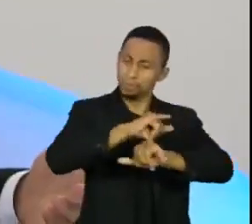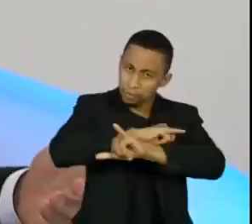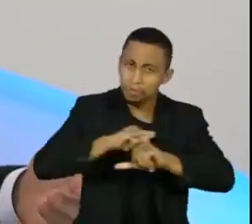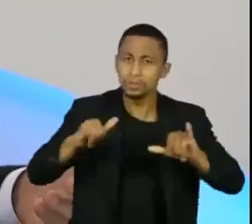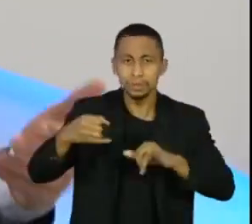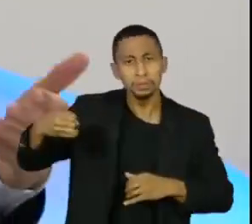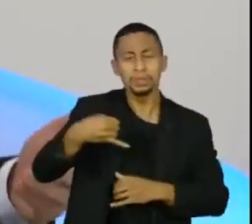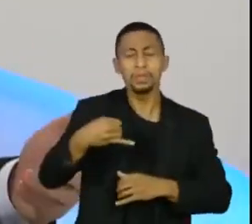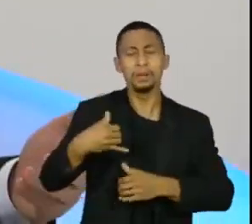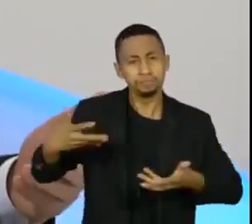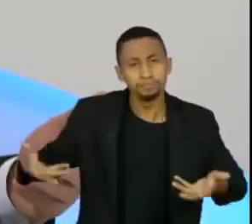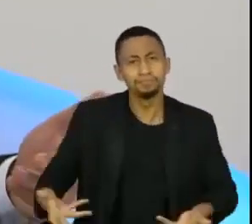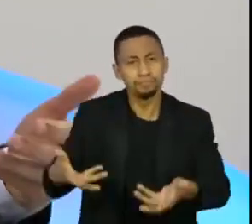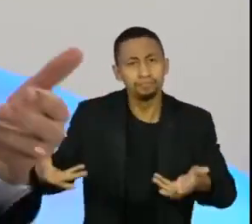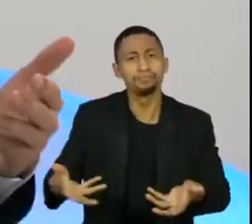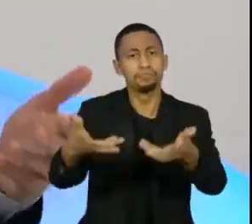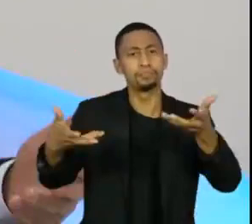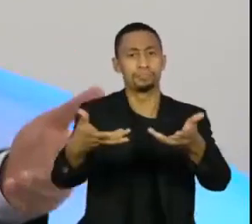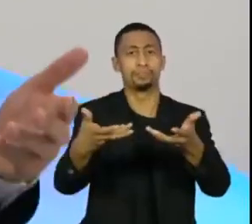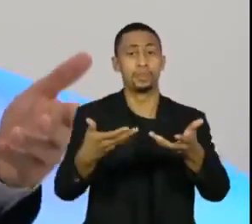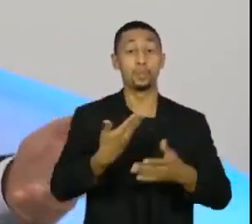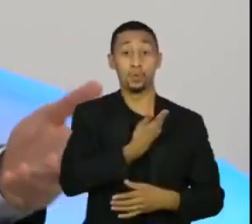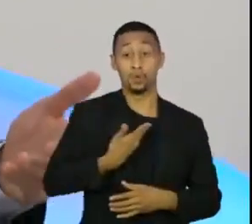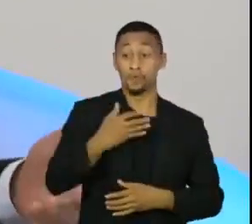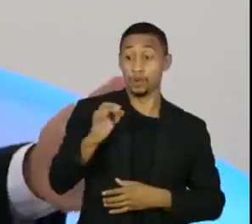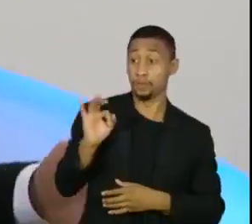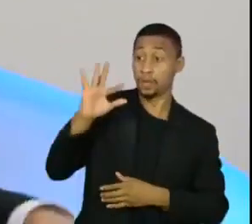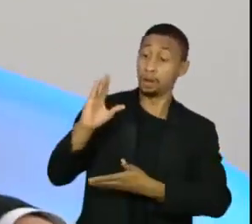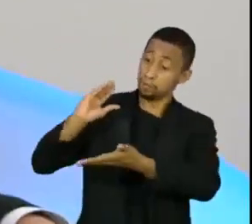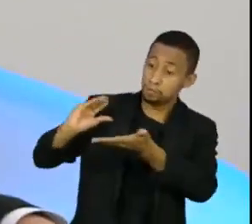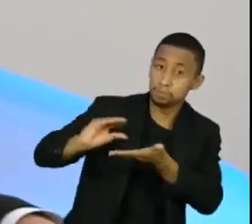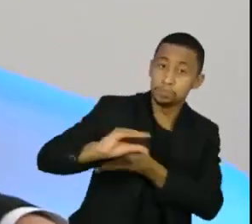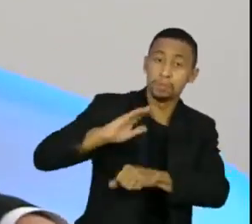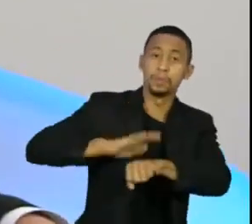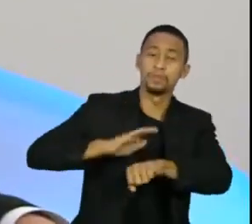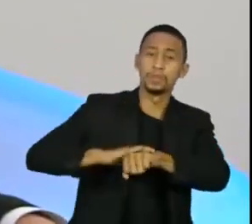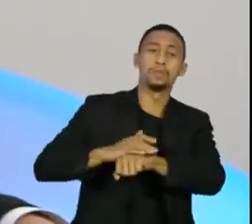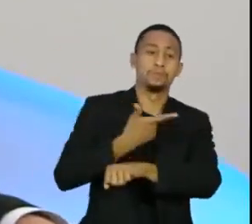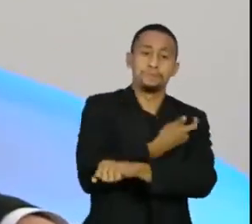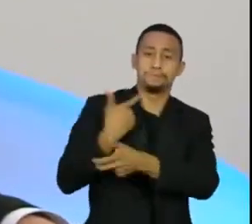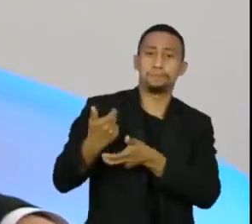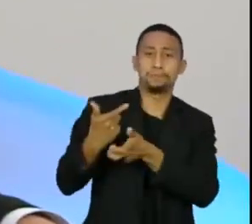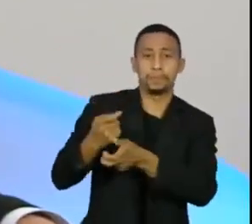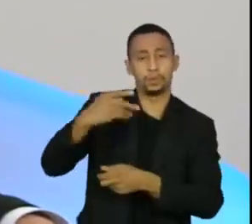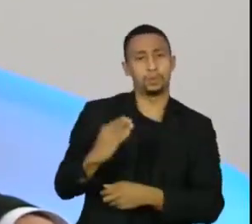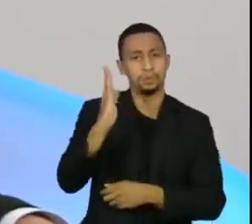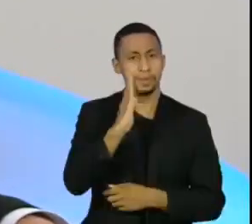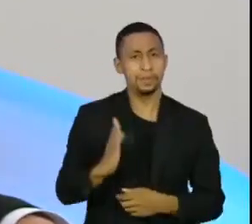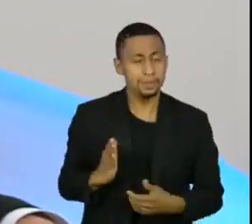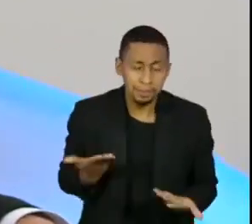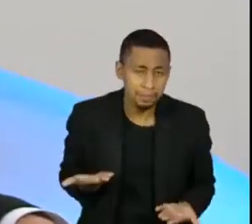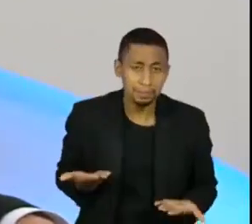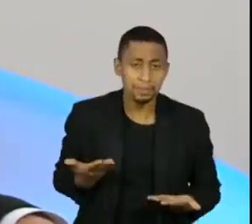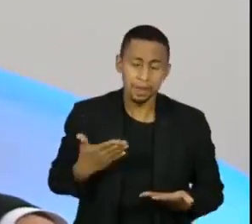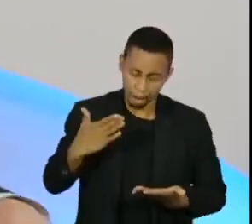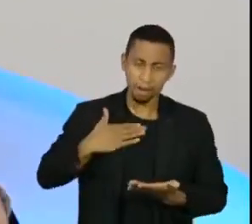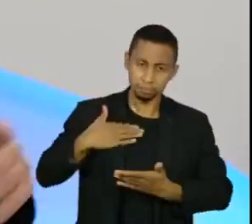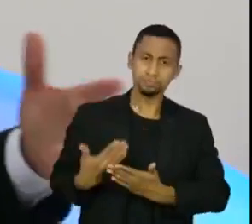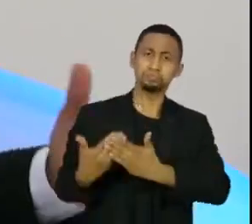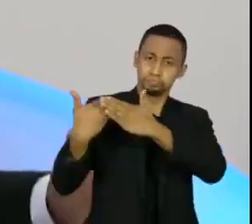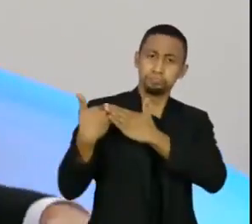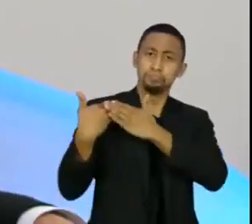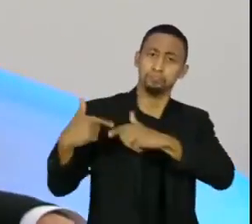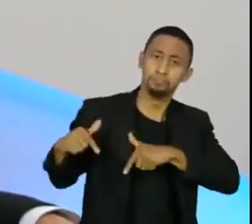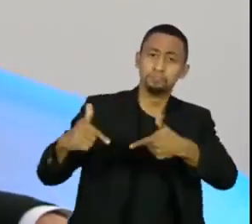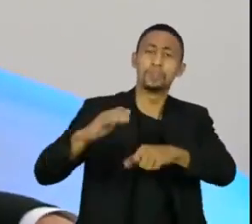colaborativo para que o governo federal consiga implementar o programa de vacinação no Brasil. E é a razão de ser esse projeto de minha autoria que